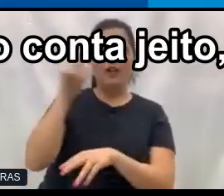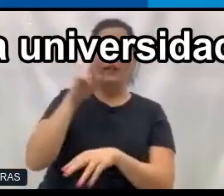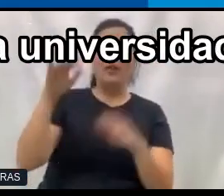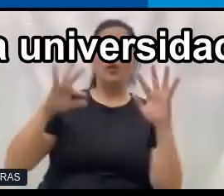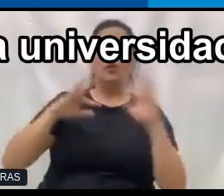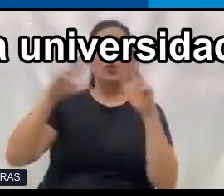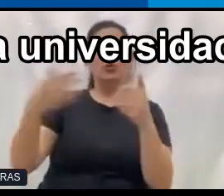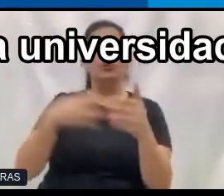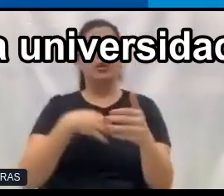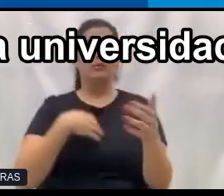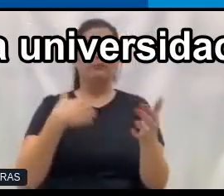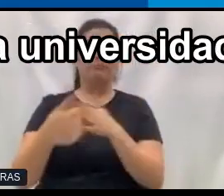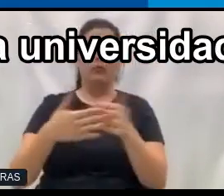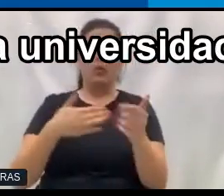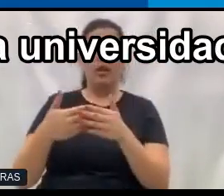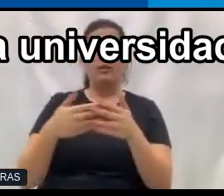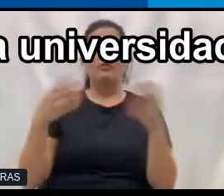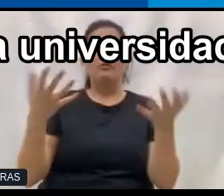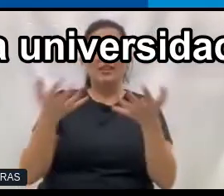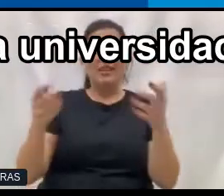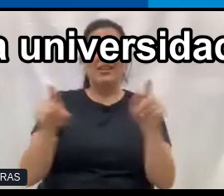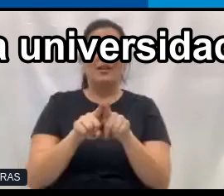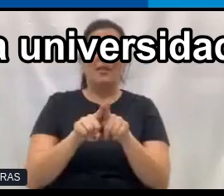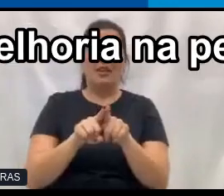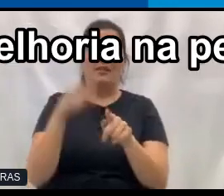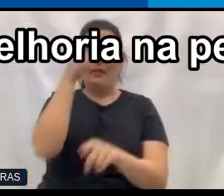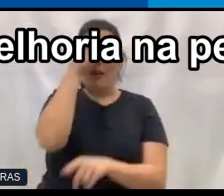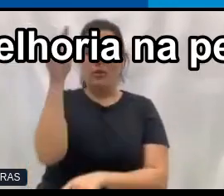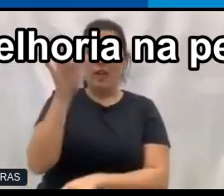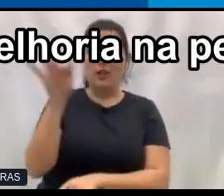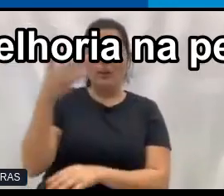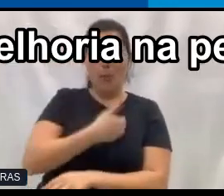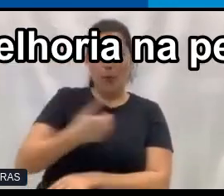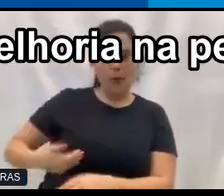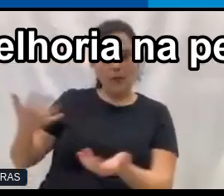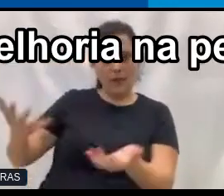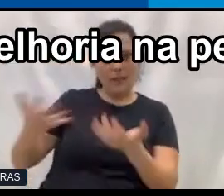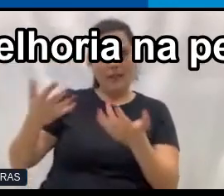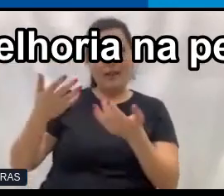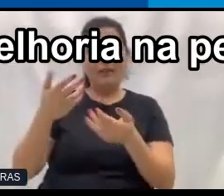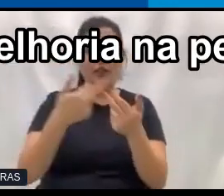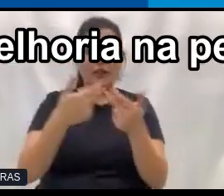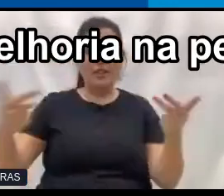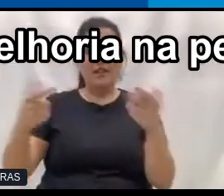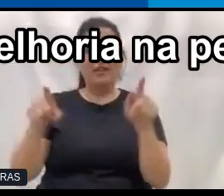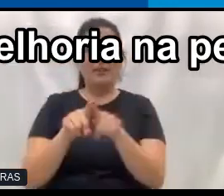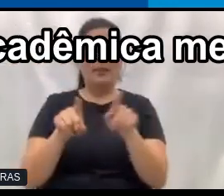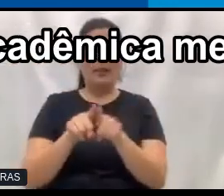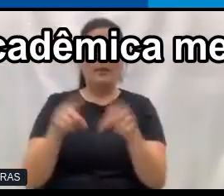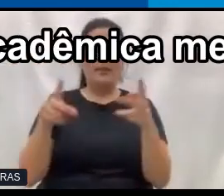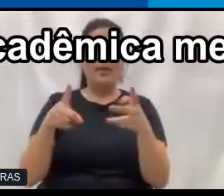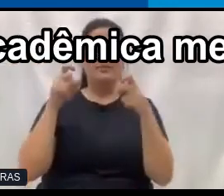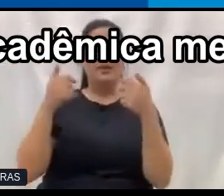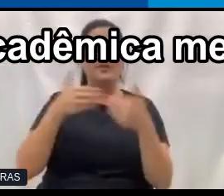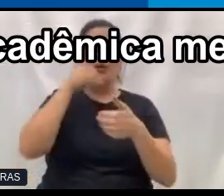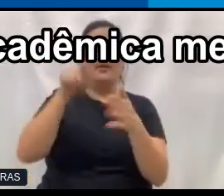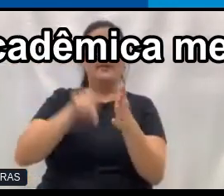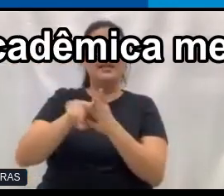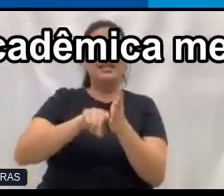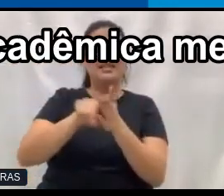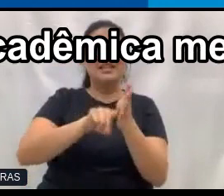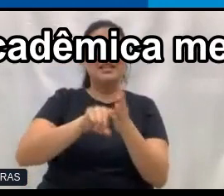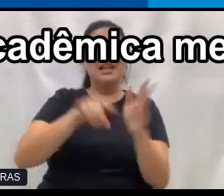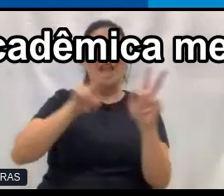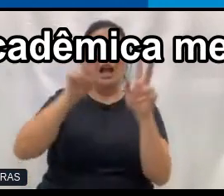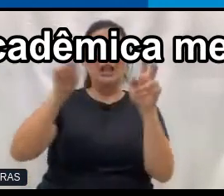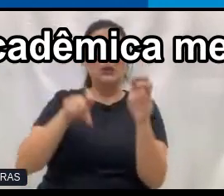conta jeito, que era o que eu esperava na universidade pública. E eu notei também uma melhoria na pesquisa. Os assuntos